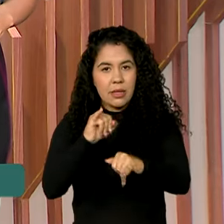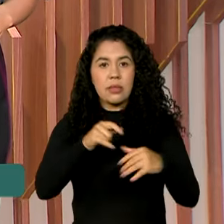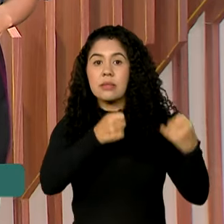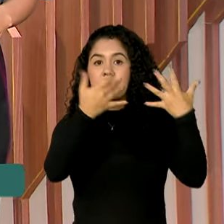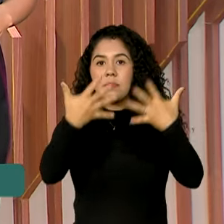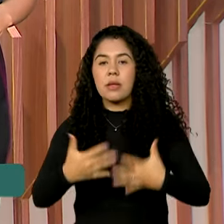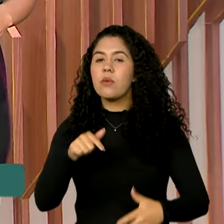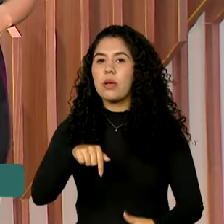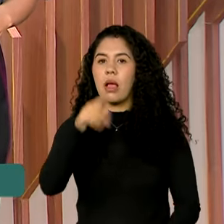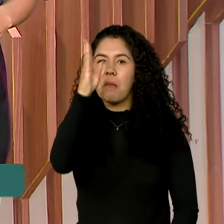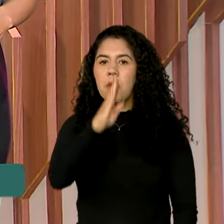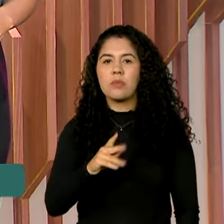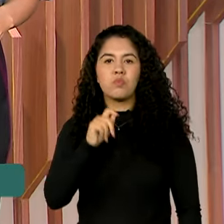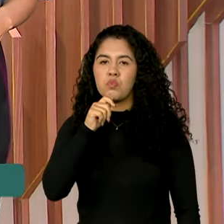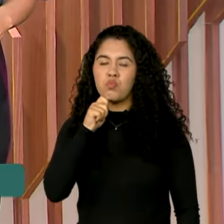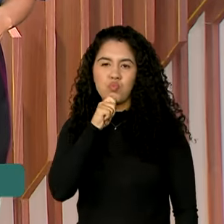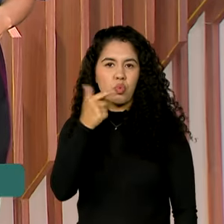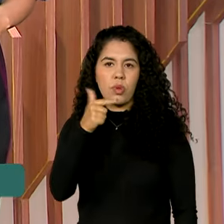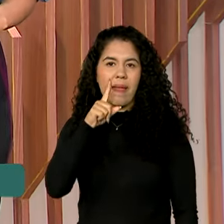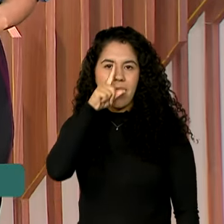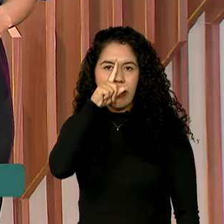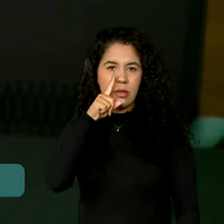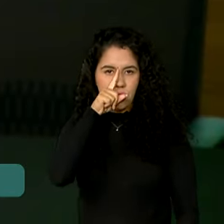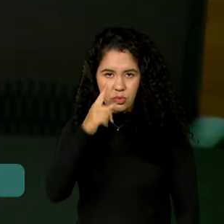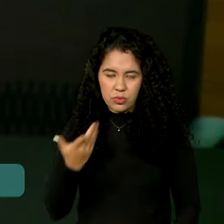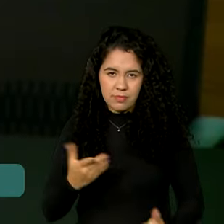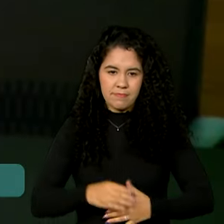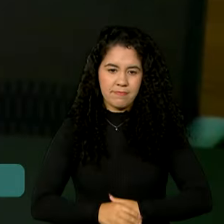não apresenta risco de crise energética.